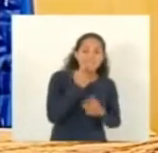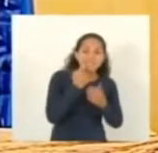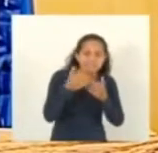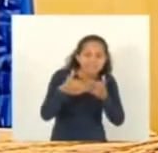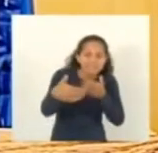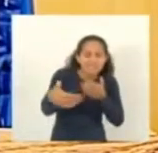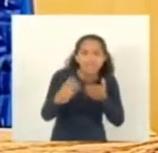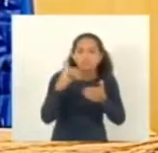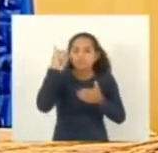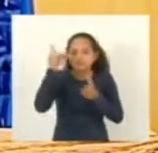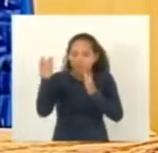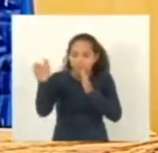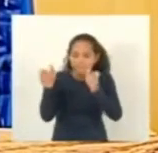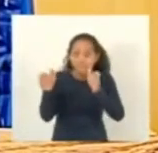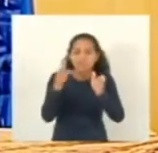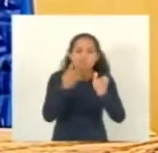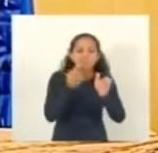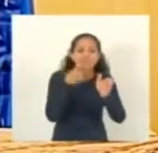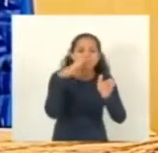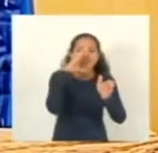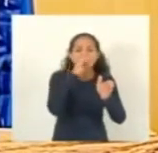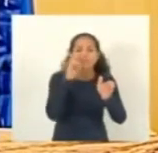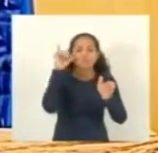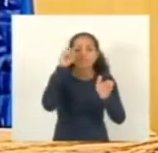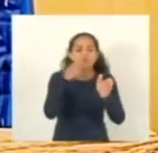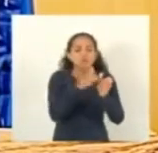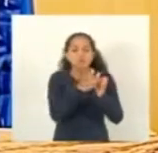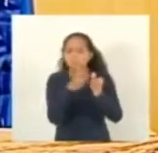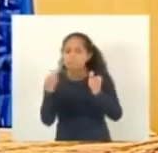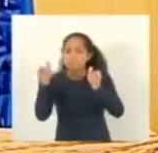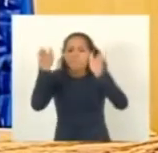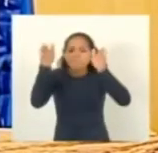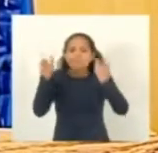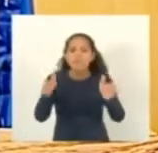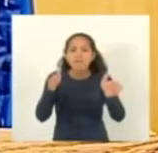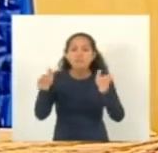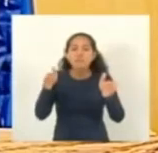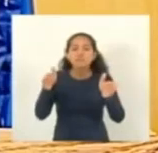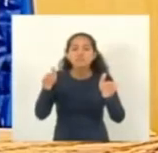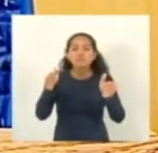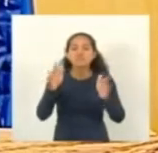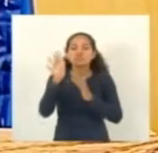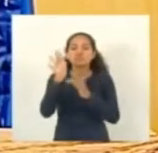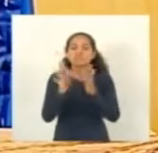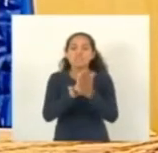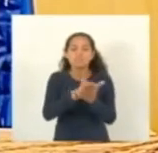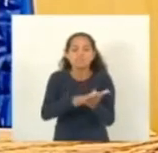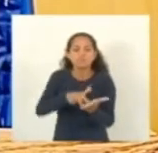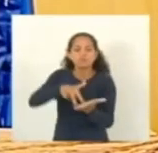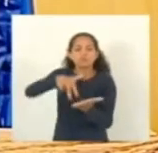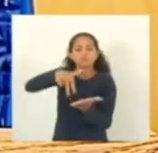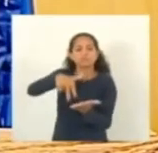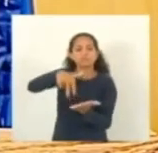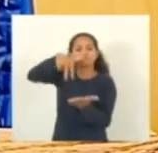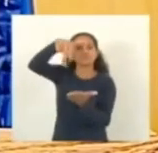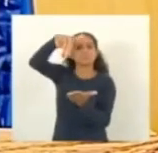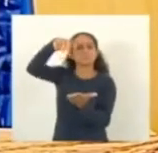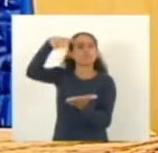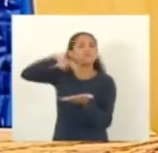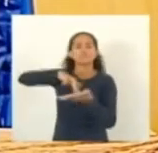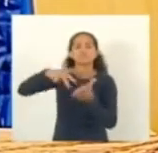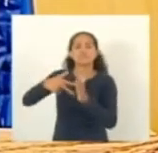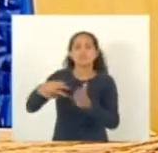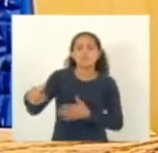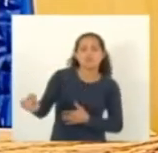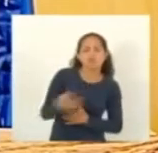ela marca né no domingo a ressurreição de Cristo uma nova vida uma nova esperança né nova